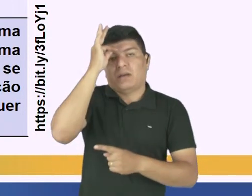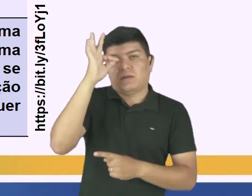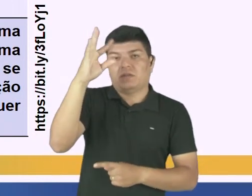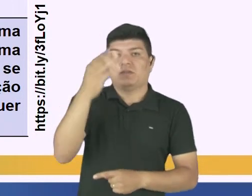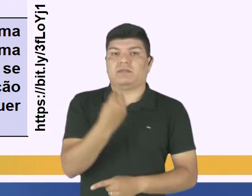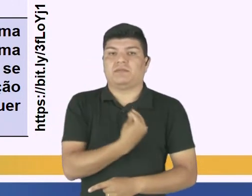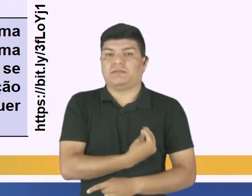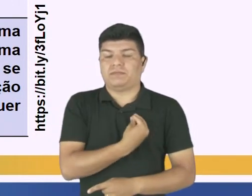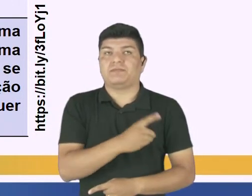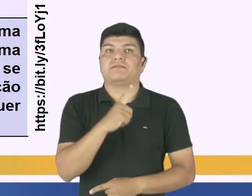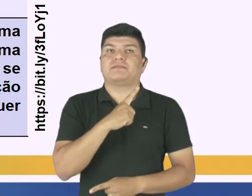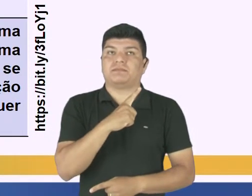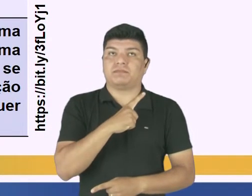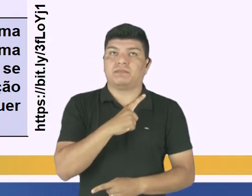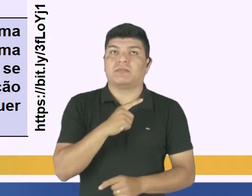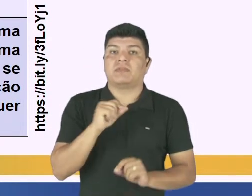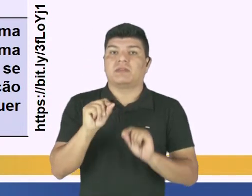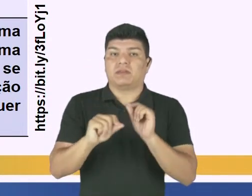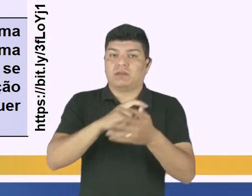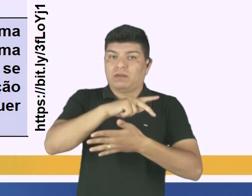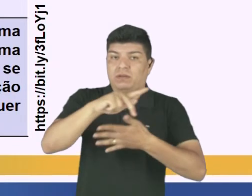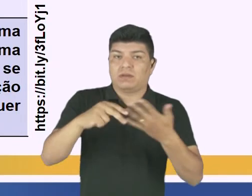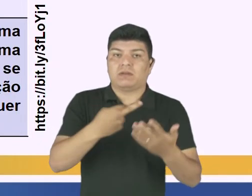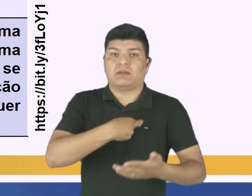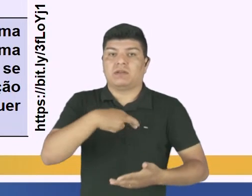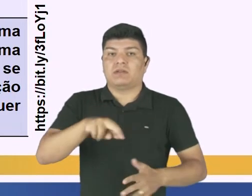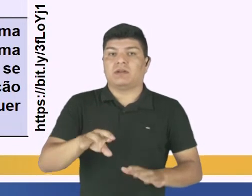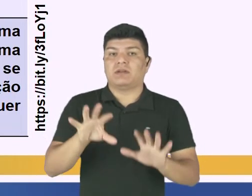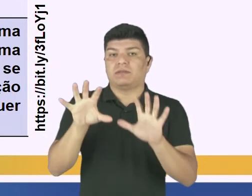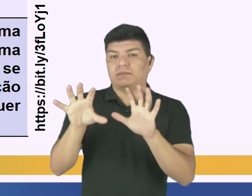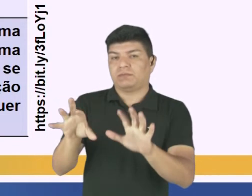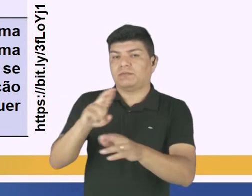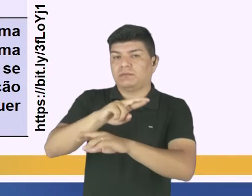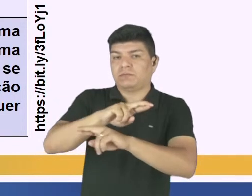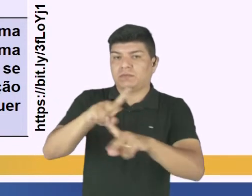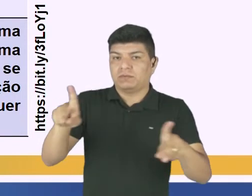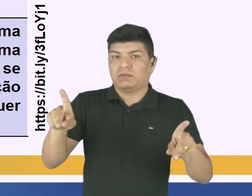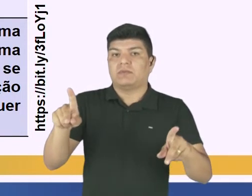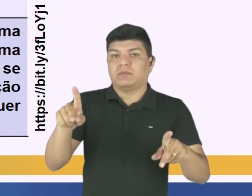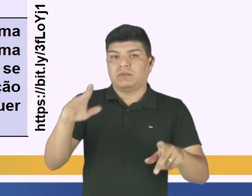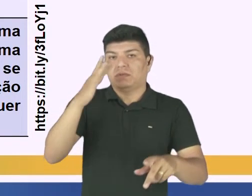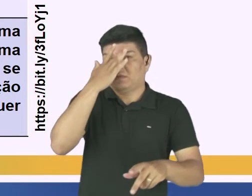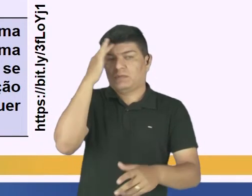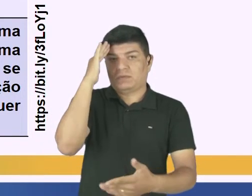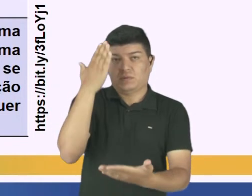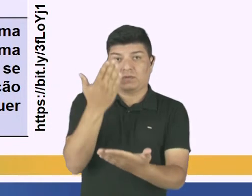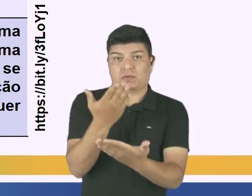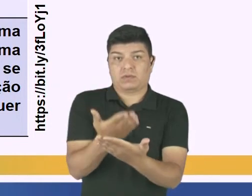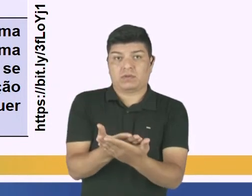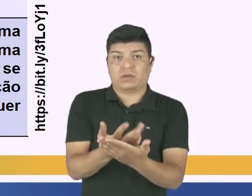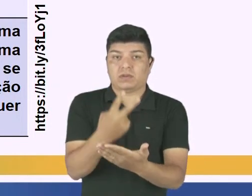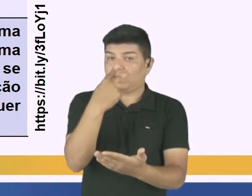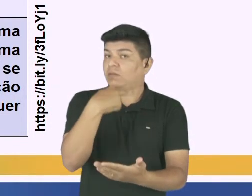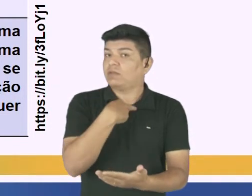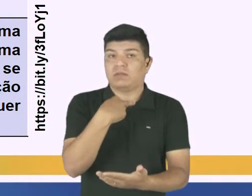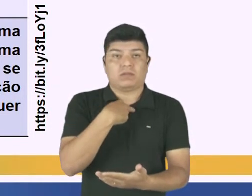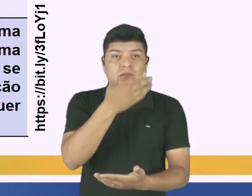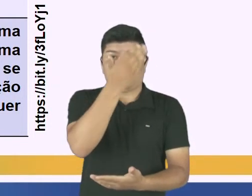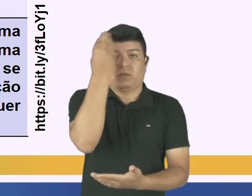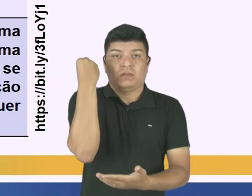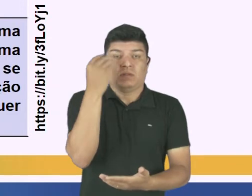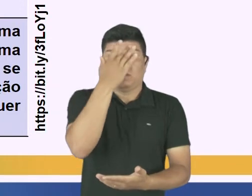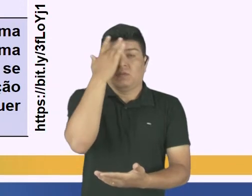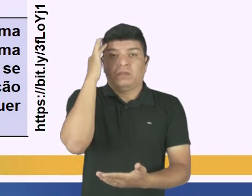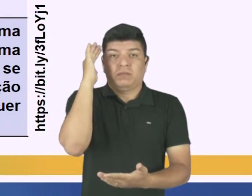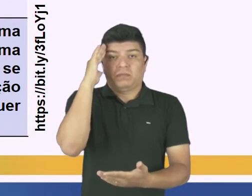Junto com a atenção ao tratar da diversidade religiosa com relação às diversas maneiras de crer, não se pode esquecer das pessoas que não